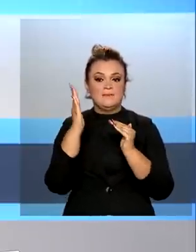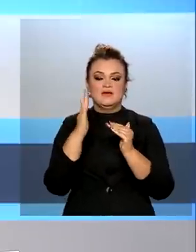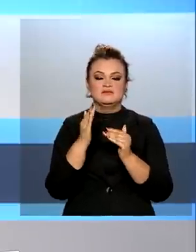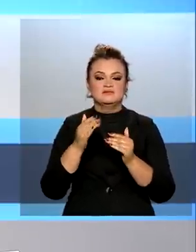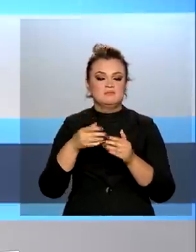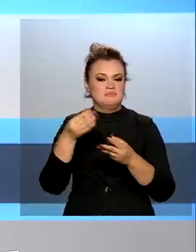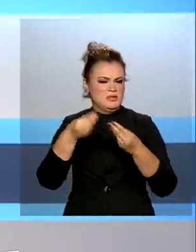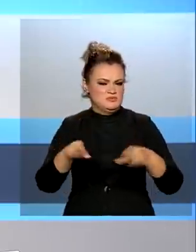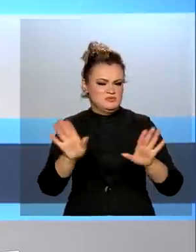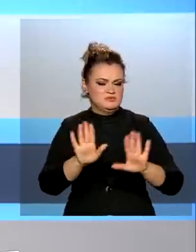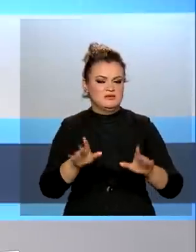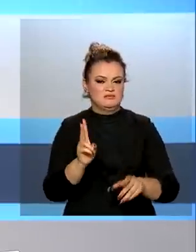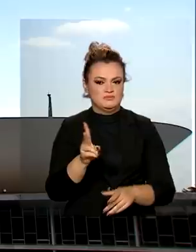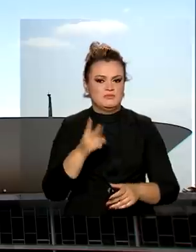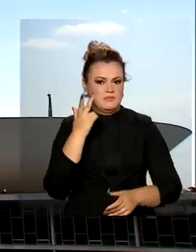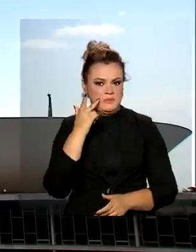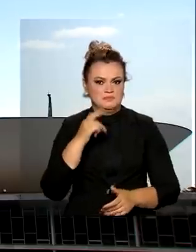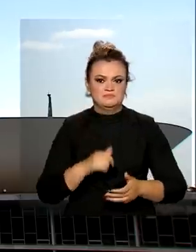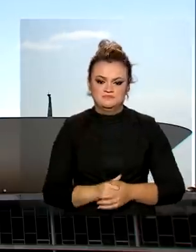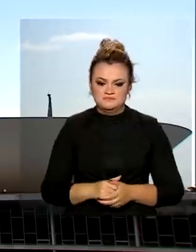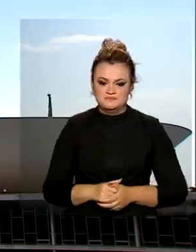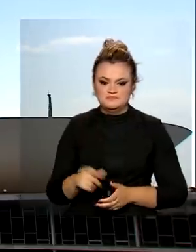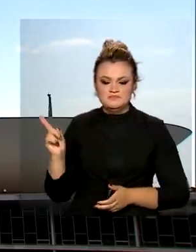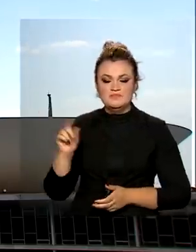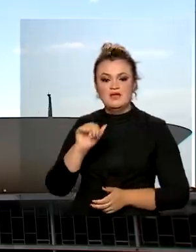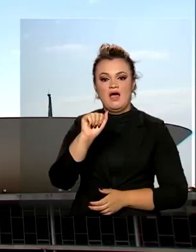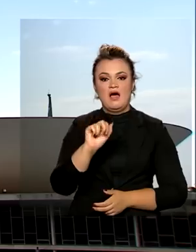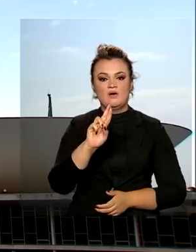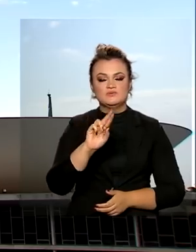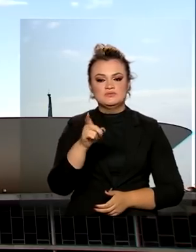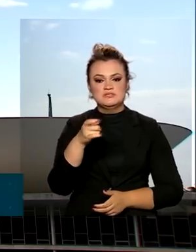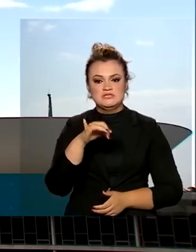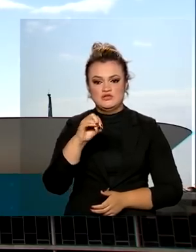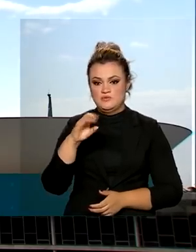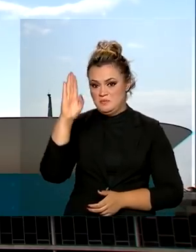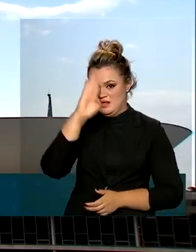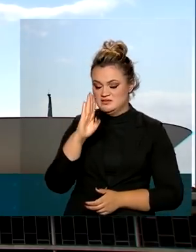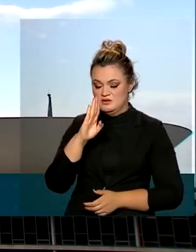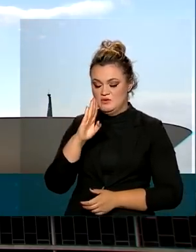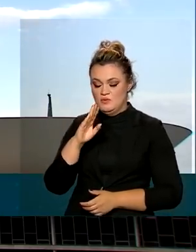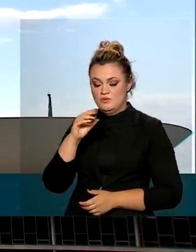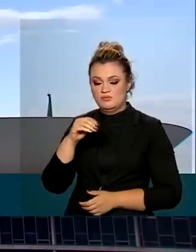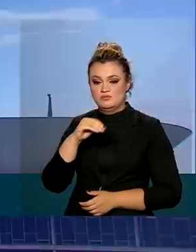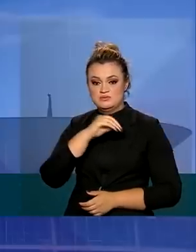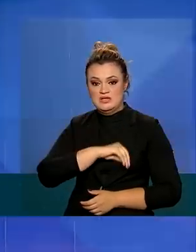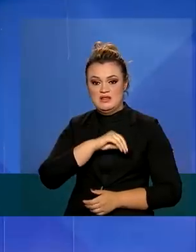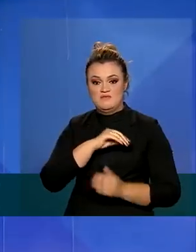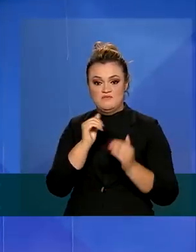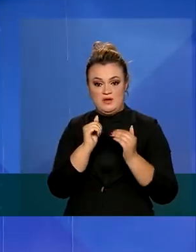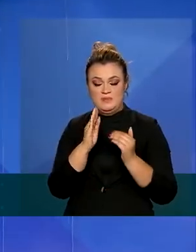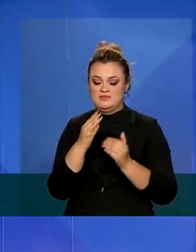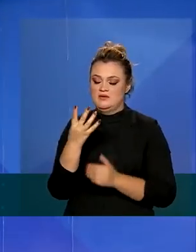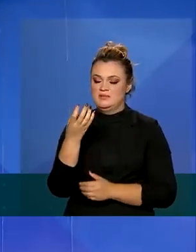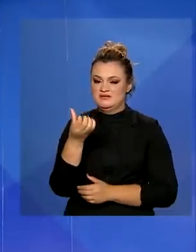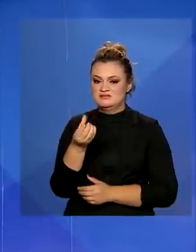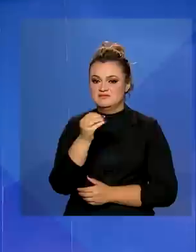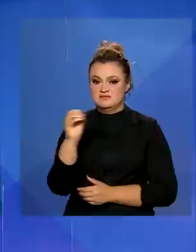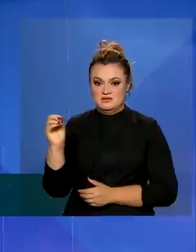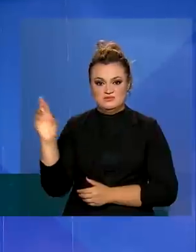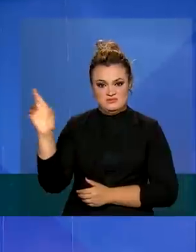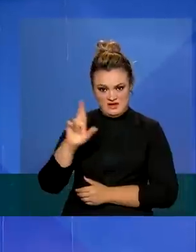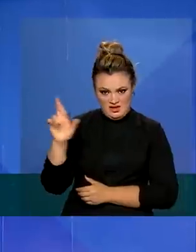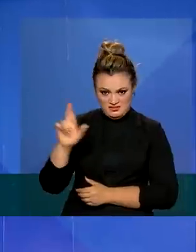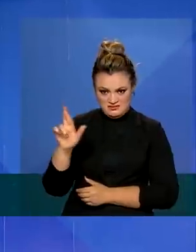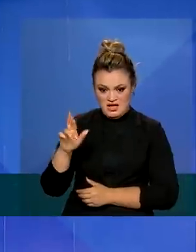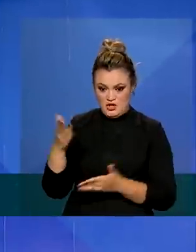contas públicas do país. O Auxílio Brasil terá um aumento de 200 reais. O valor mínimo do benefício